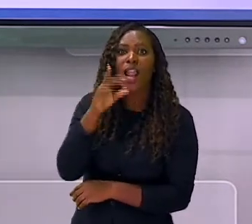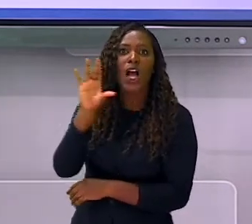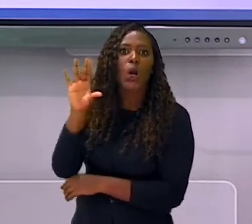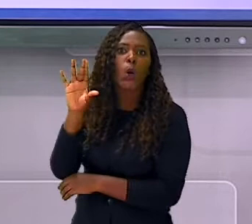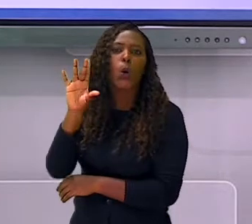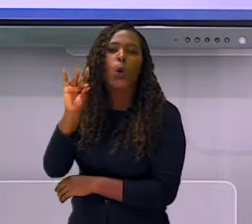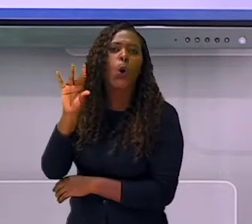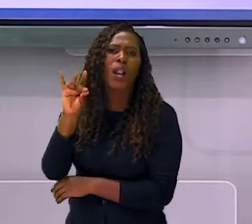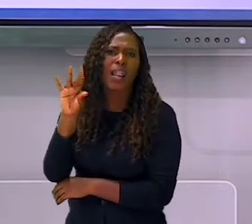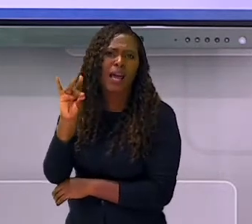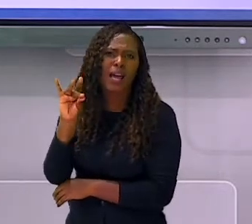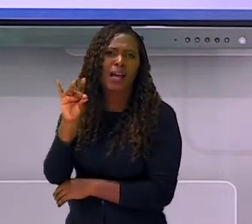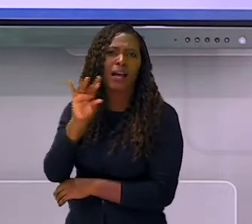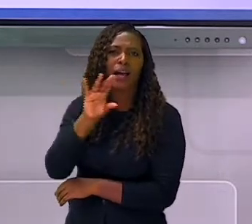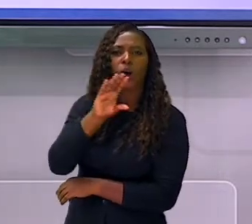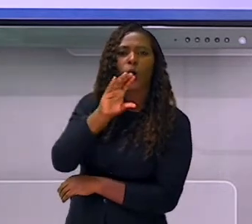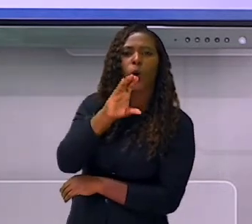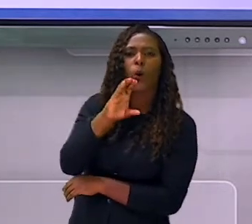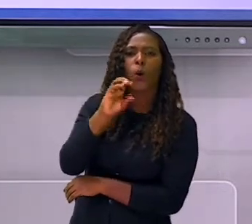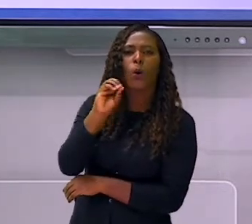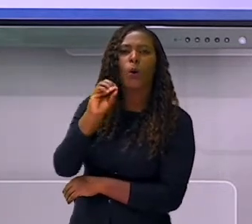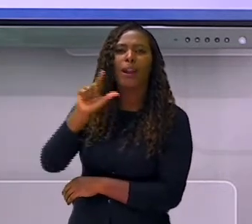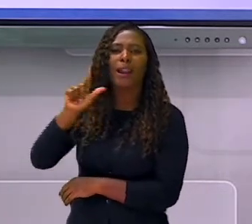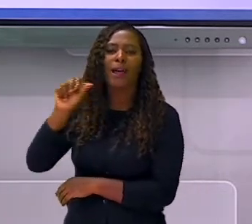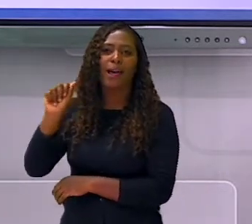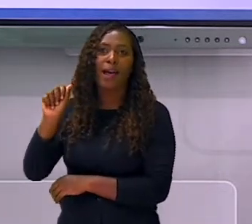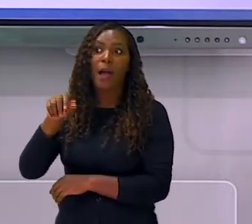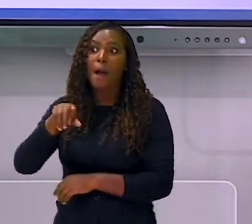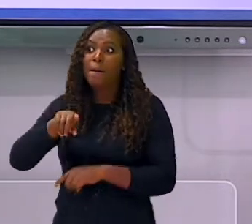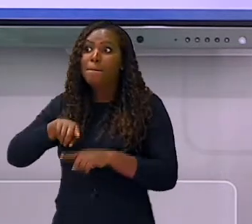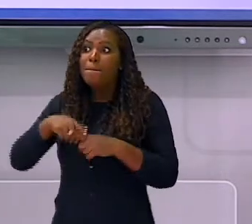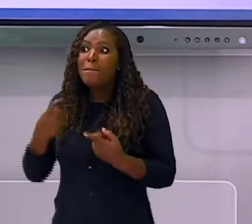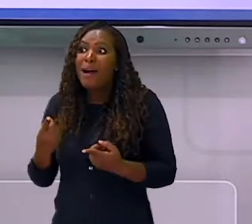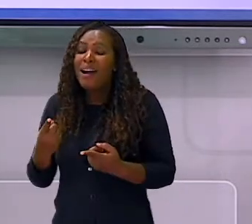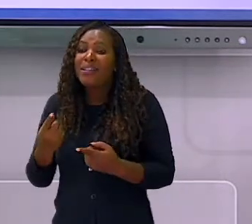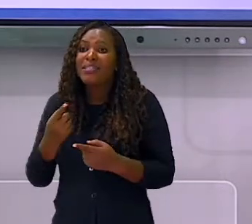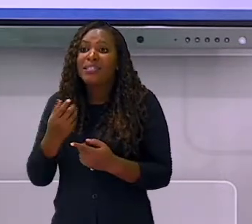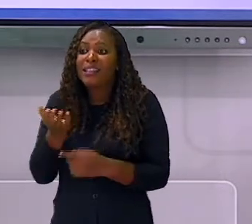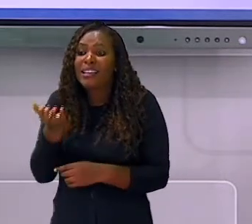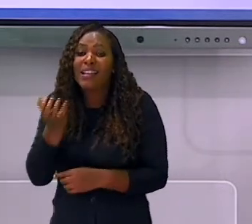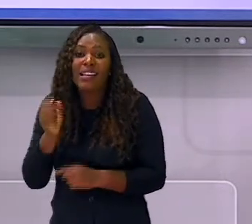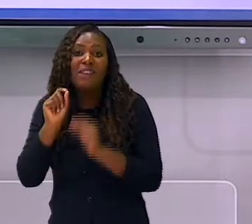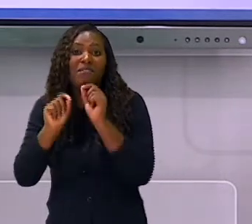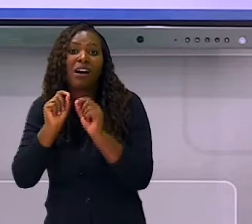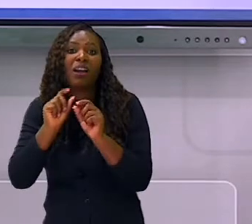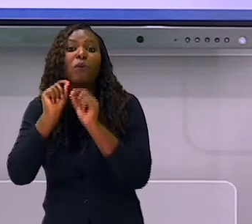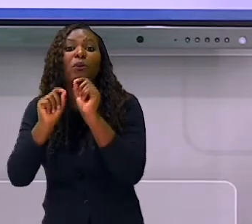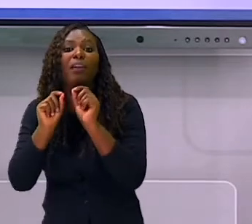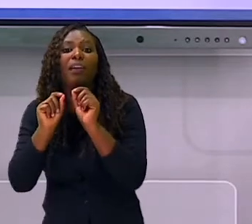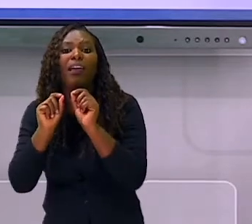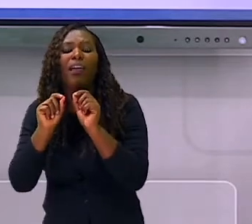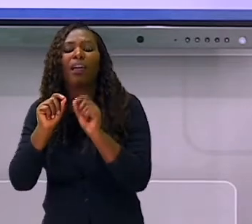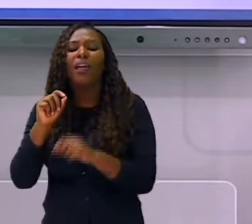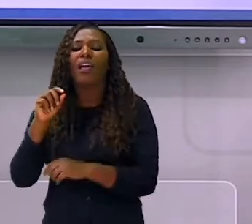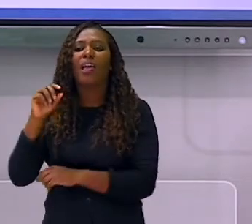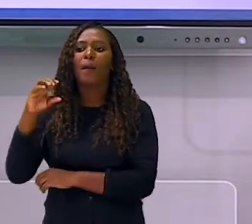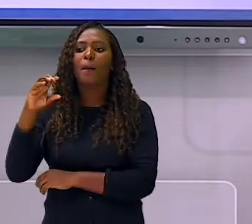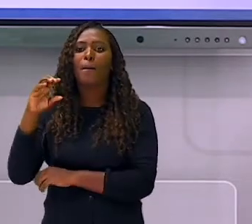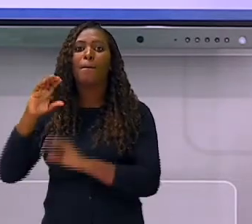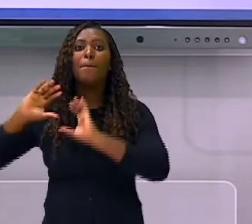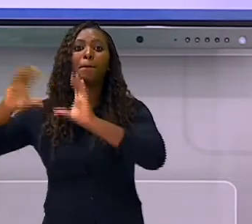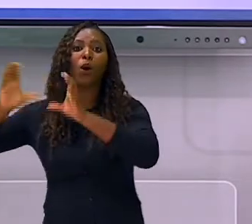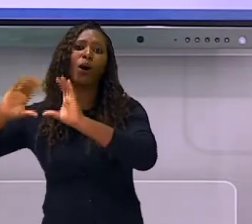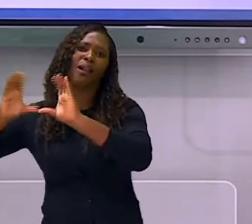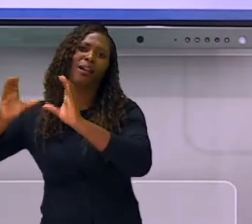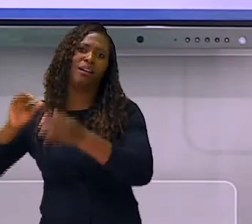consoante que é sonora, ou seja, que passa pelas pregas vocais e fazem elas vibrar. Por outra